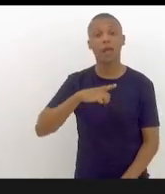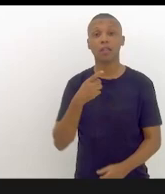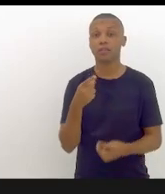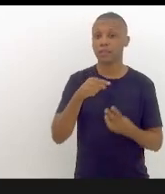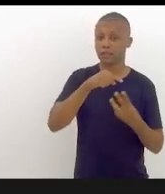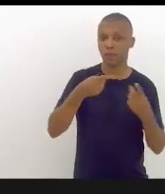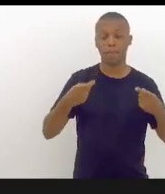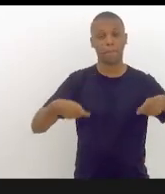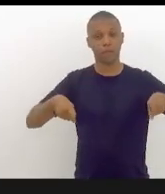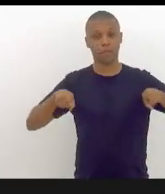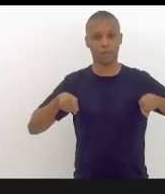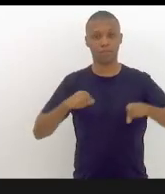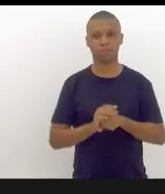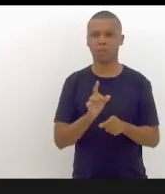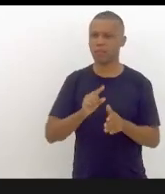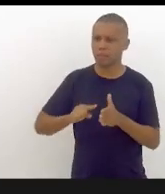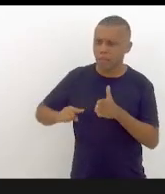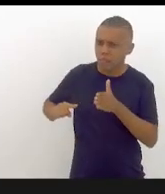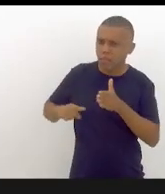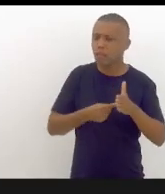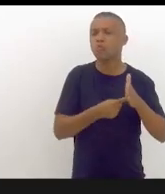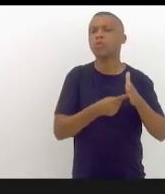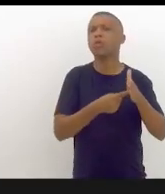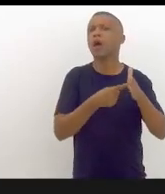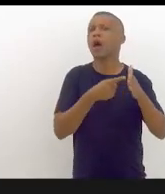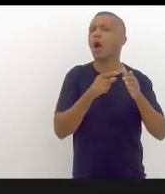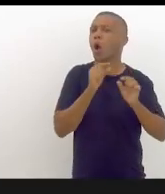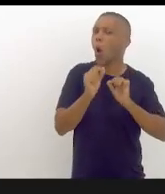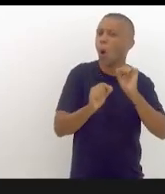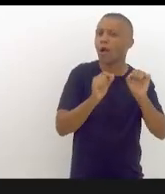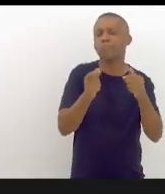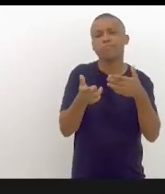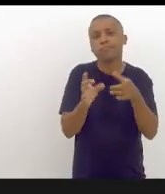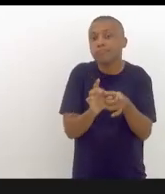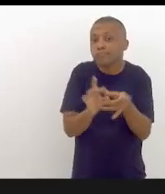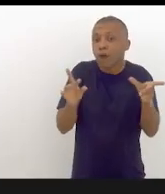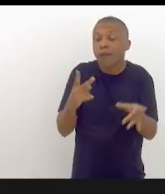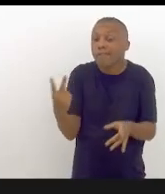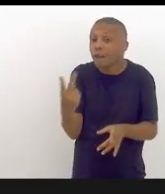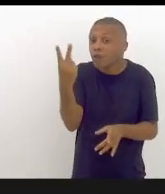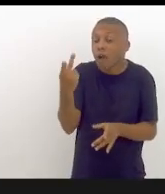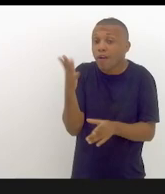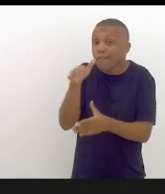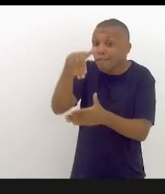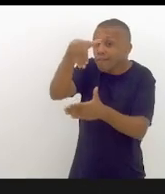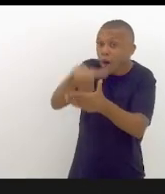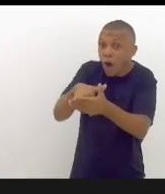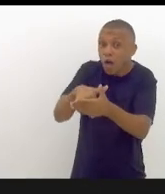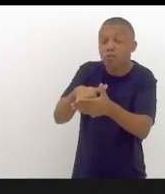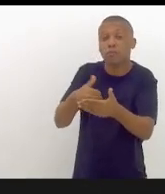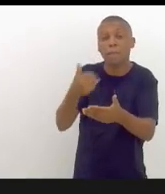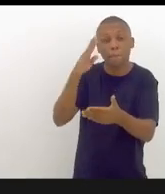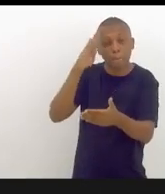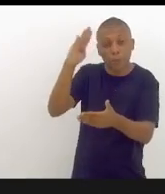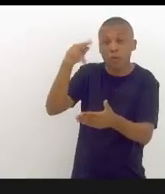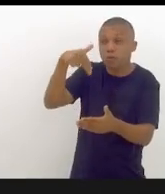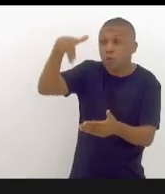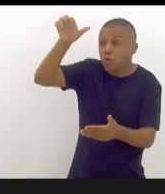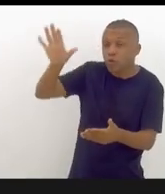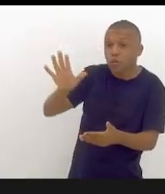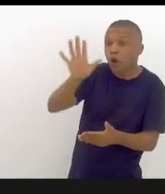para denunciar o que tiver que denunciar e valorizar o voto do eleitor, principalmente esse nordestino